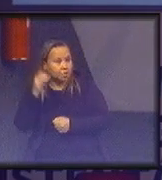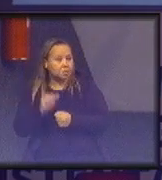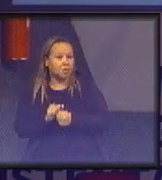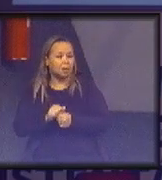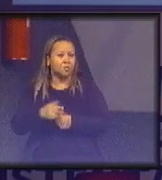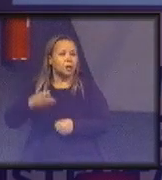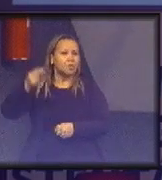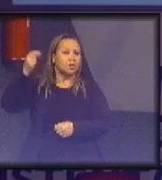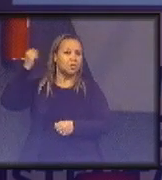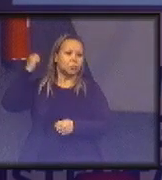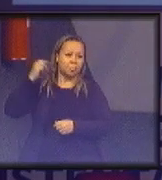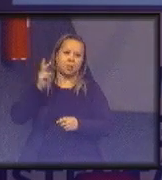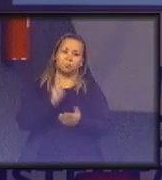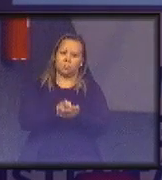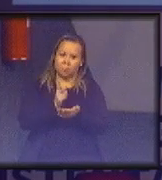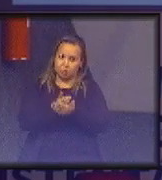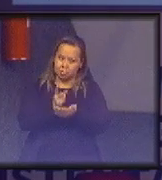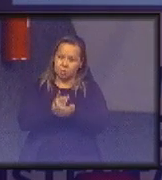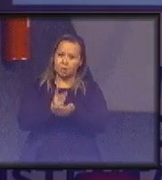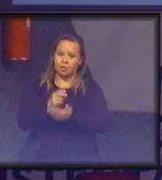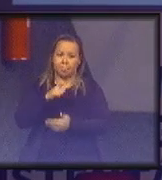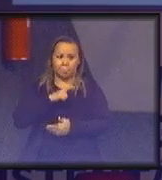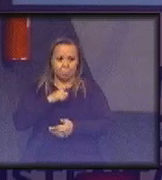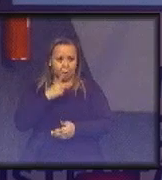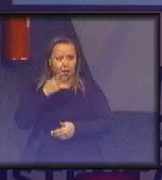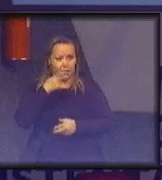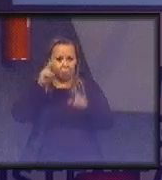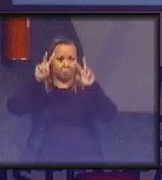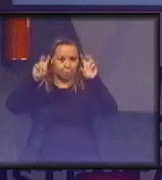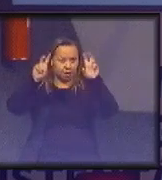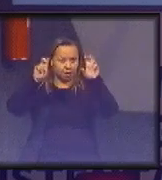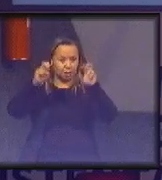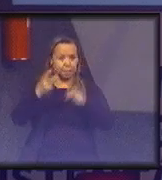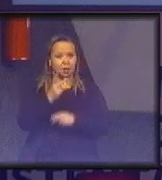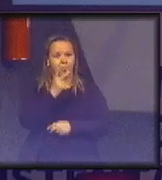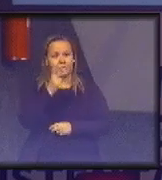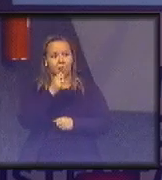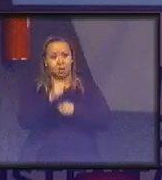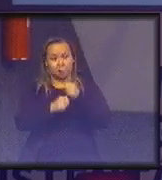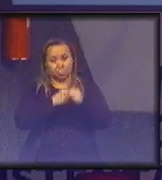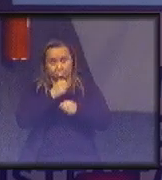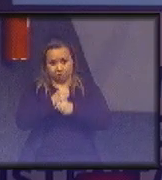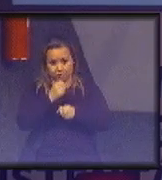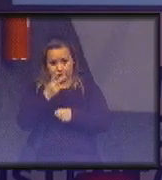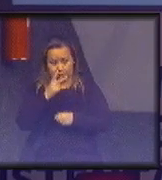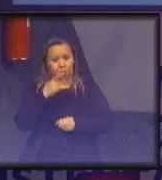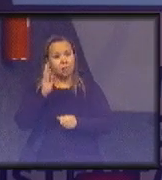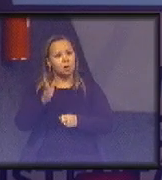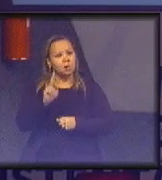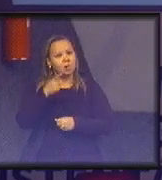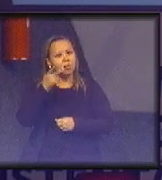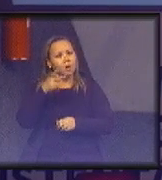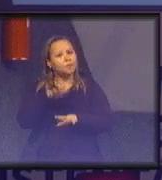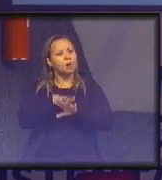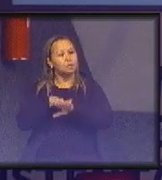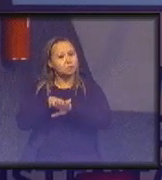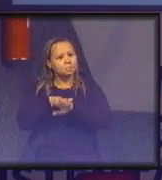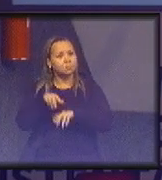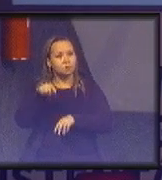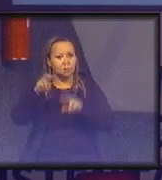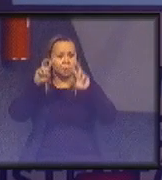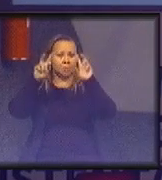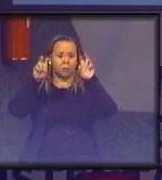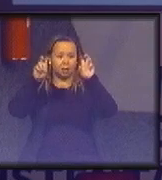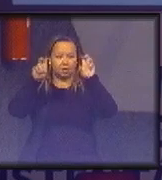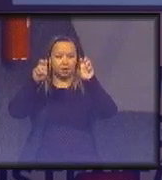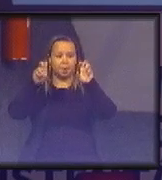essa pauta sempre esteve no selo, desde já tem uns dois, três anos que ela integra, mas ela integra no sentido unicamente de mandar o dado